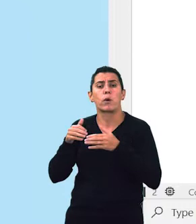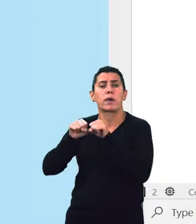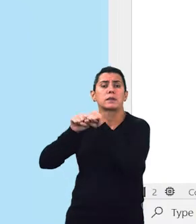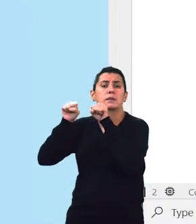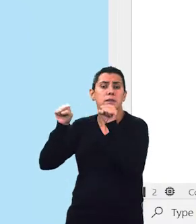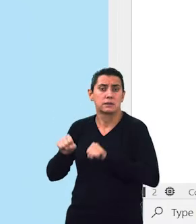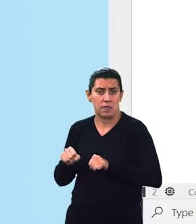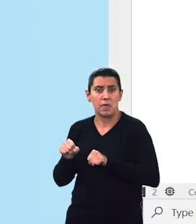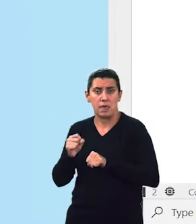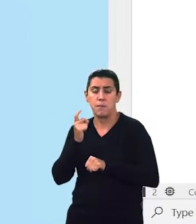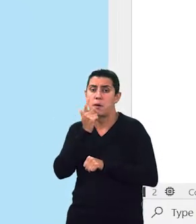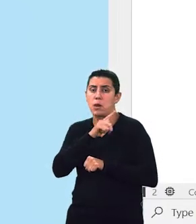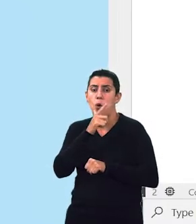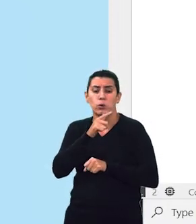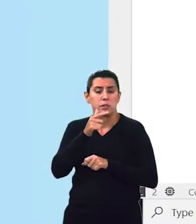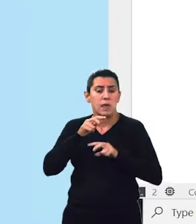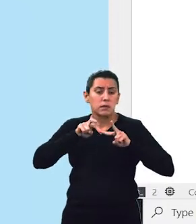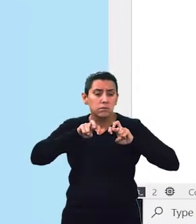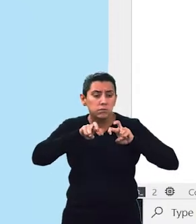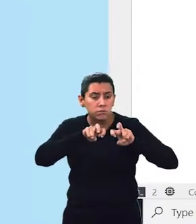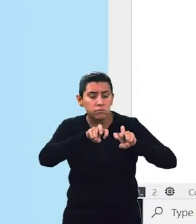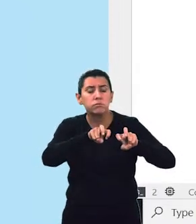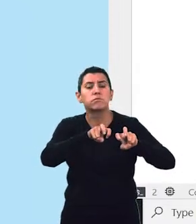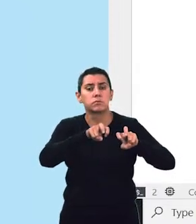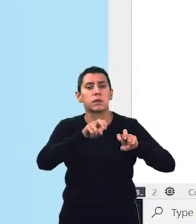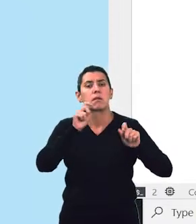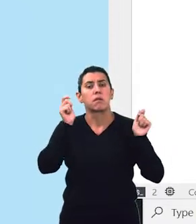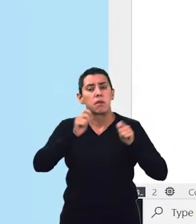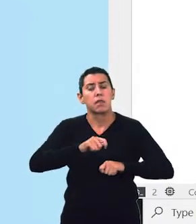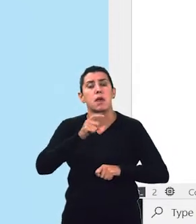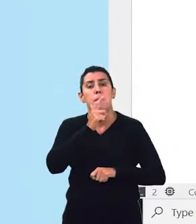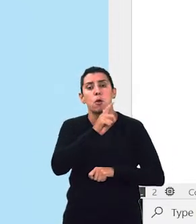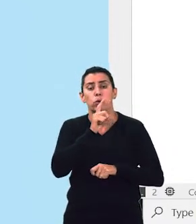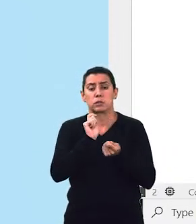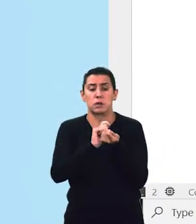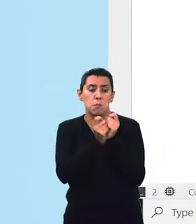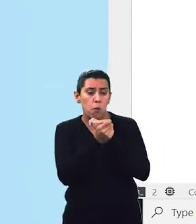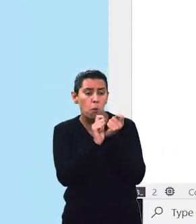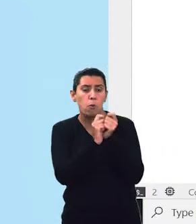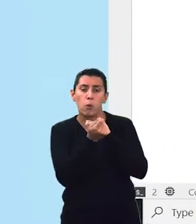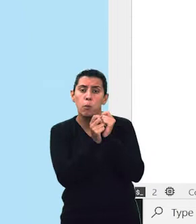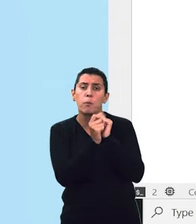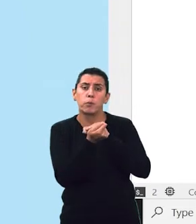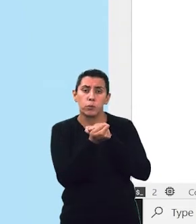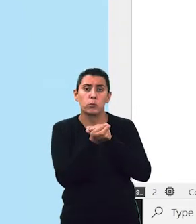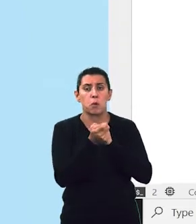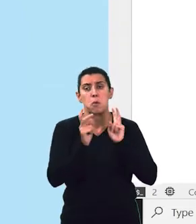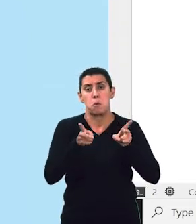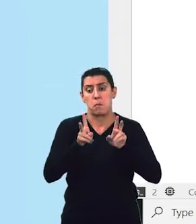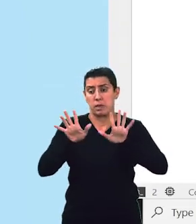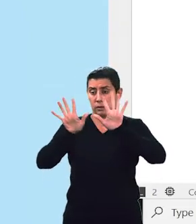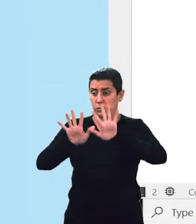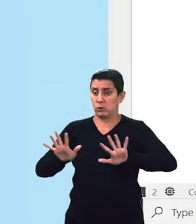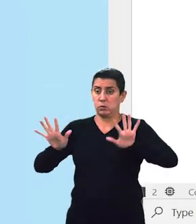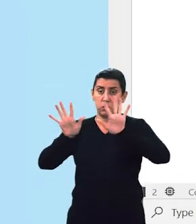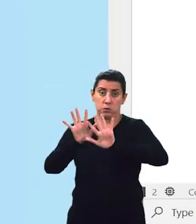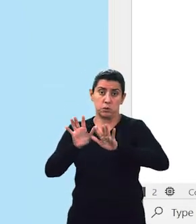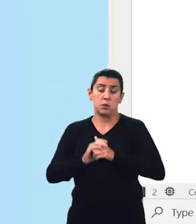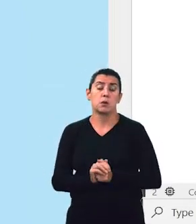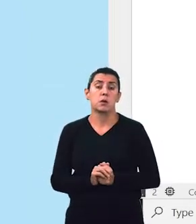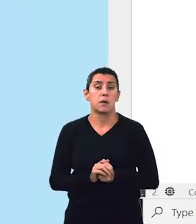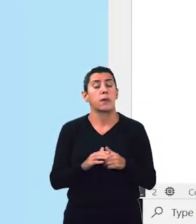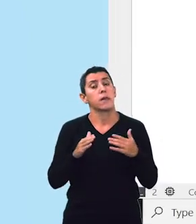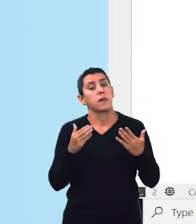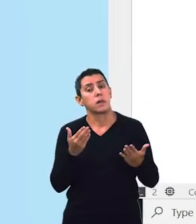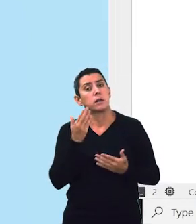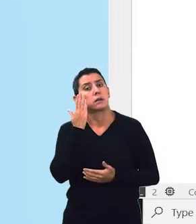sistema operacional, incluído, não precisa ser só por essa interface aqui, ok? E aí entra o trabalho de